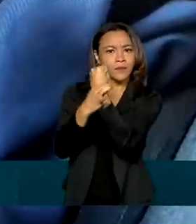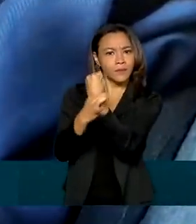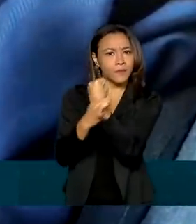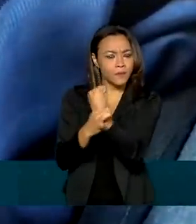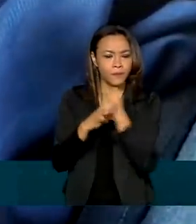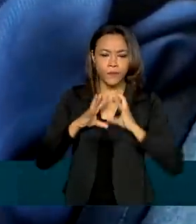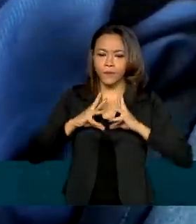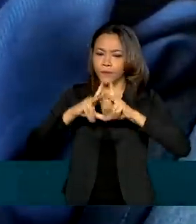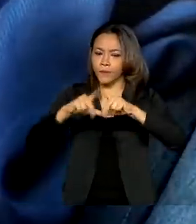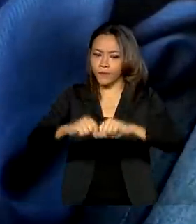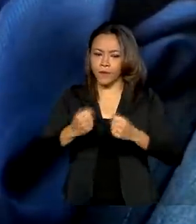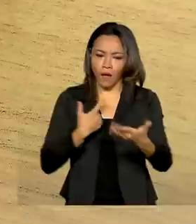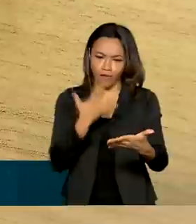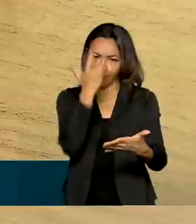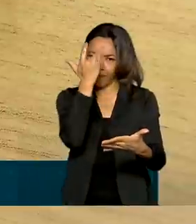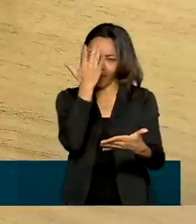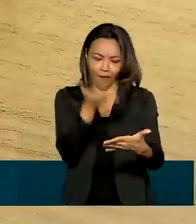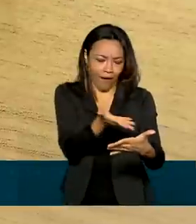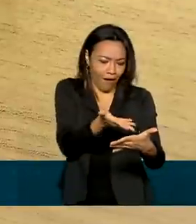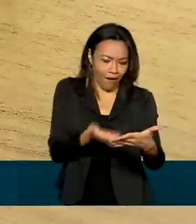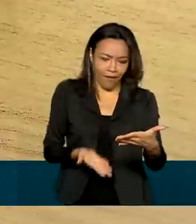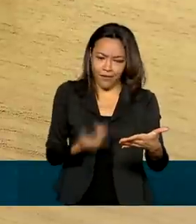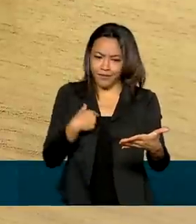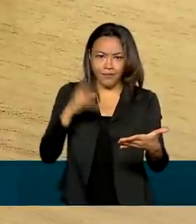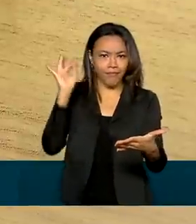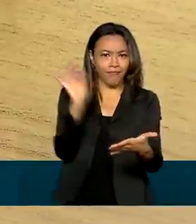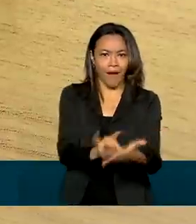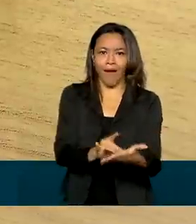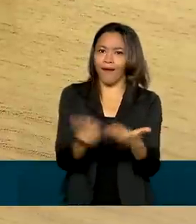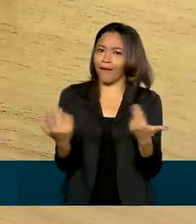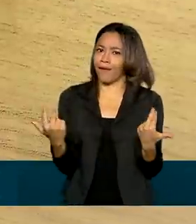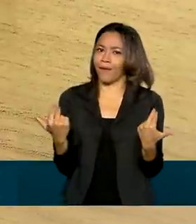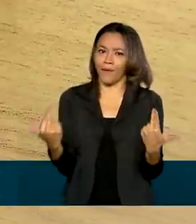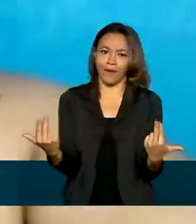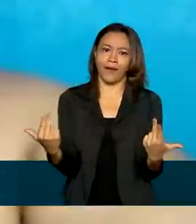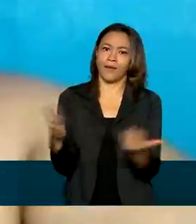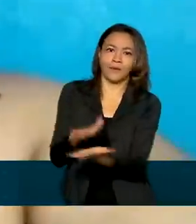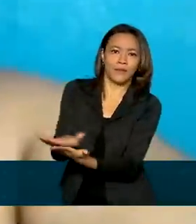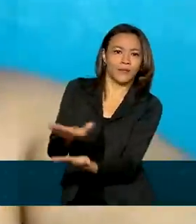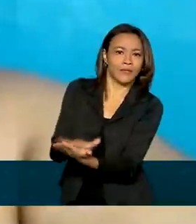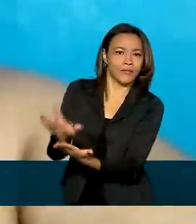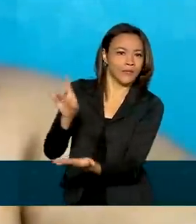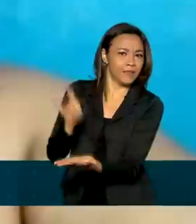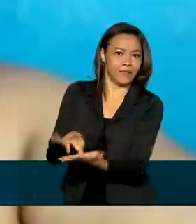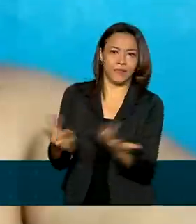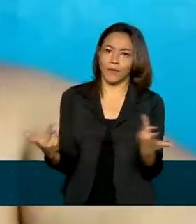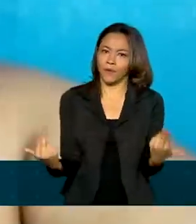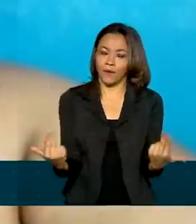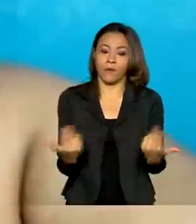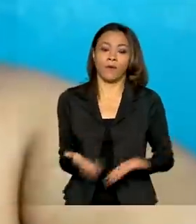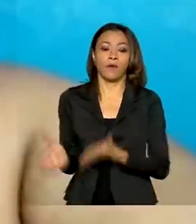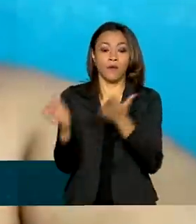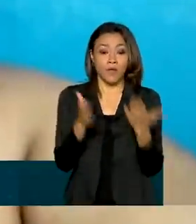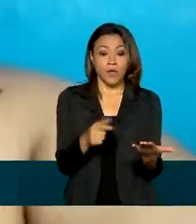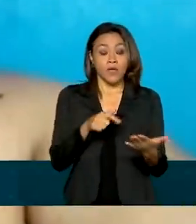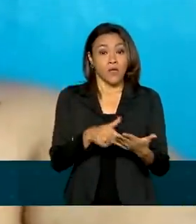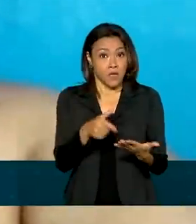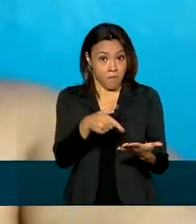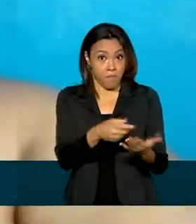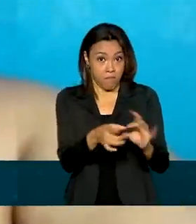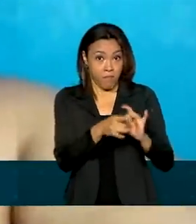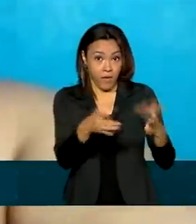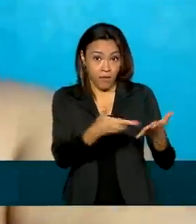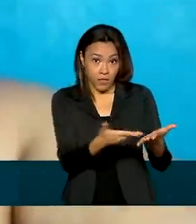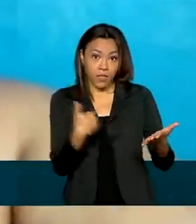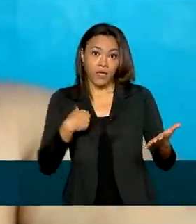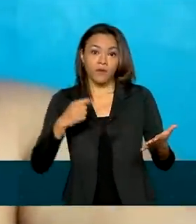tudo sempre à mão e com a mesma validade dos impressos. Ele permite que eu tenha a minha habilitação,